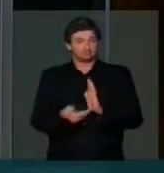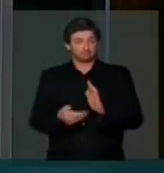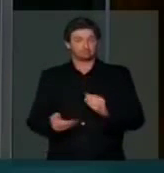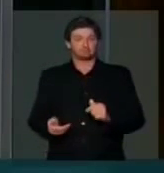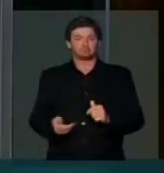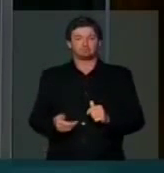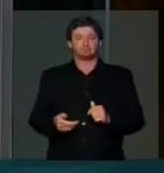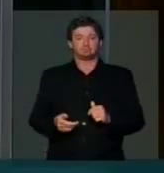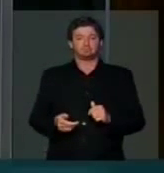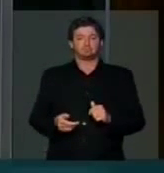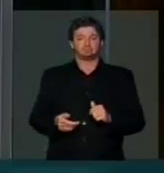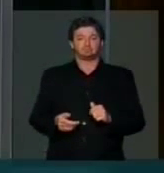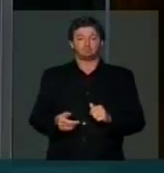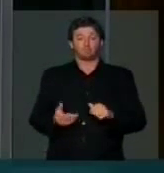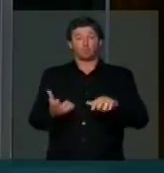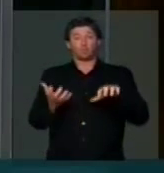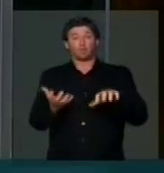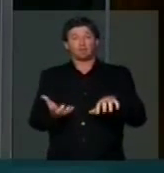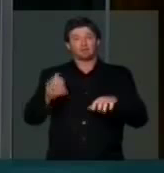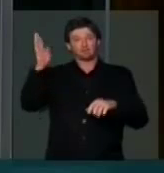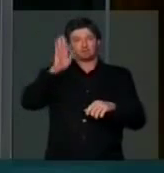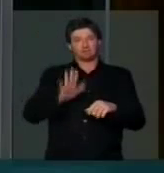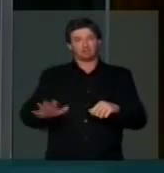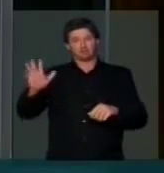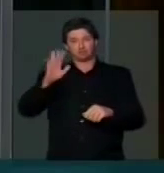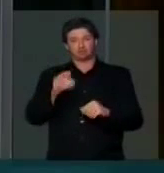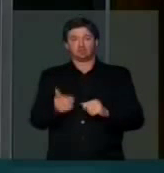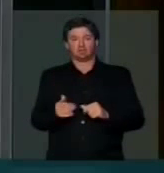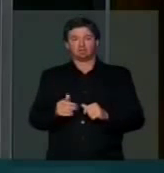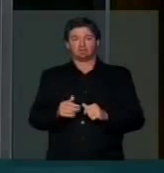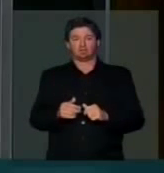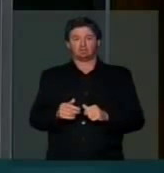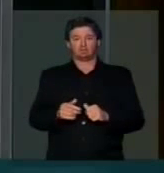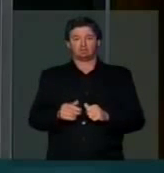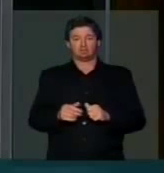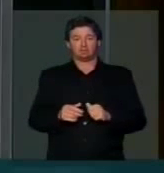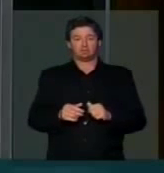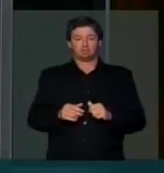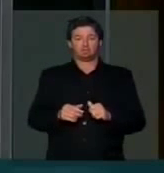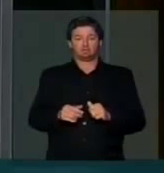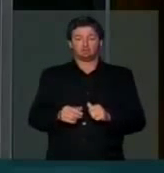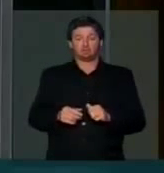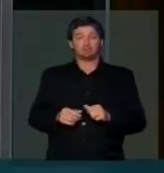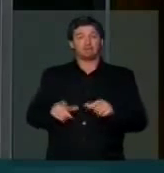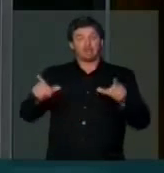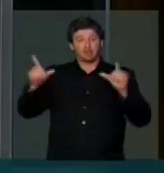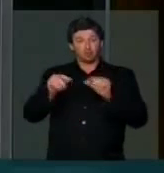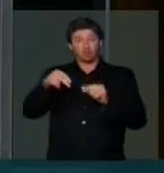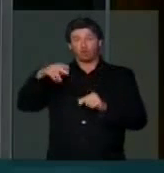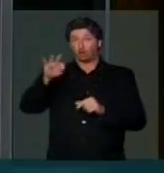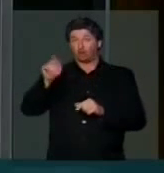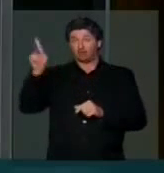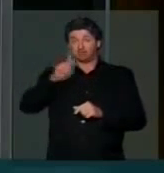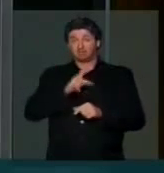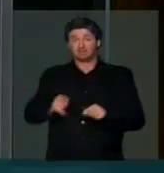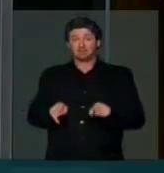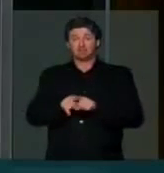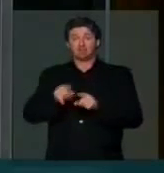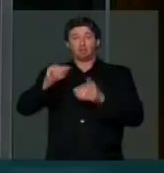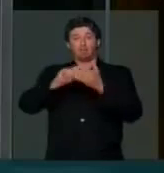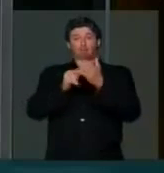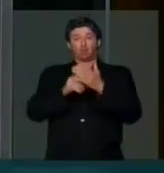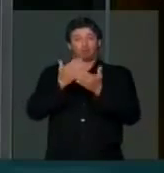o Parlamento Brasileiro, está reduzindo a nota da presidenta. A